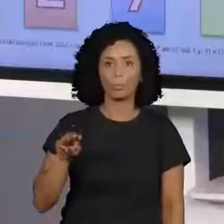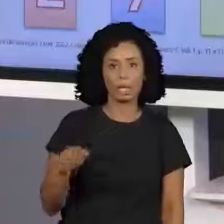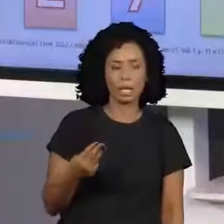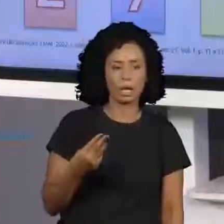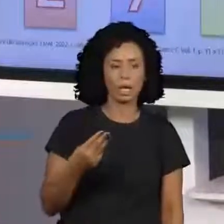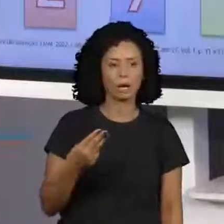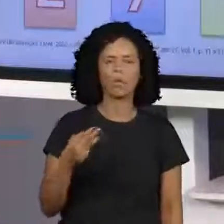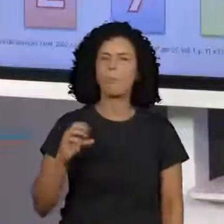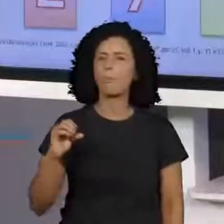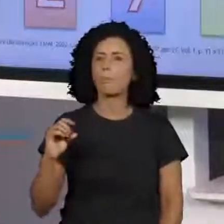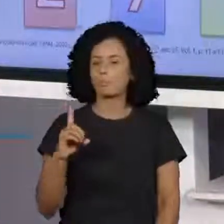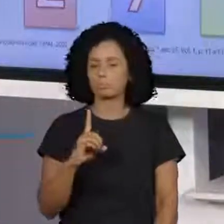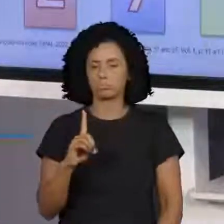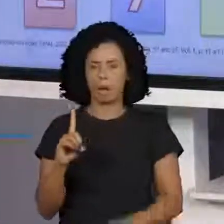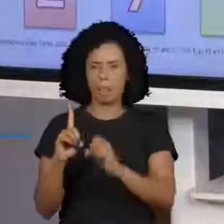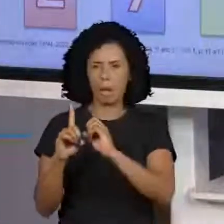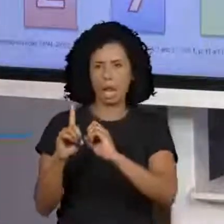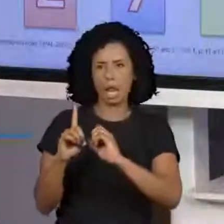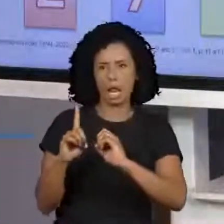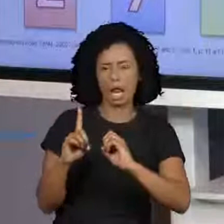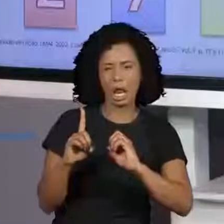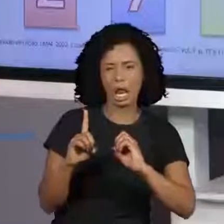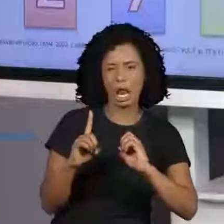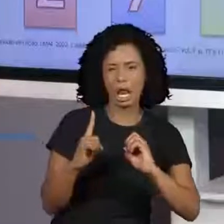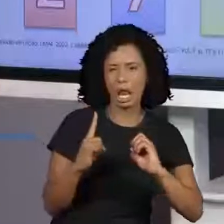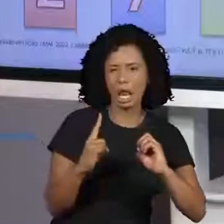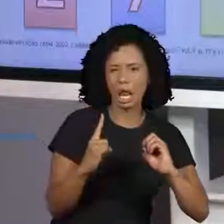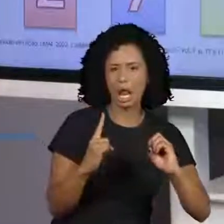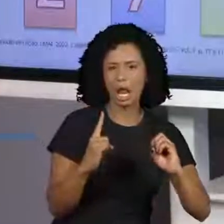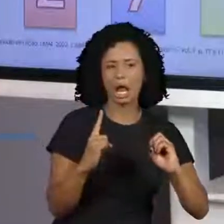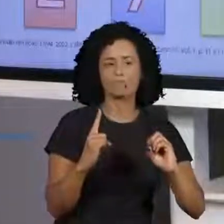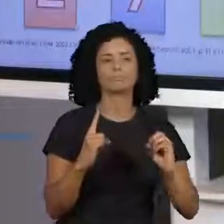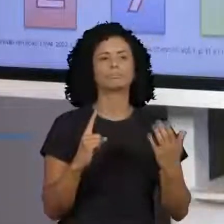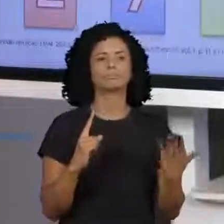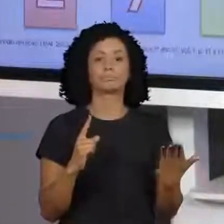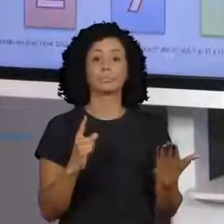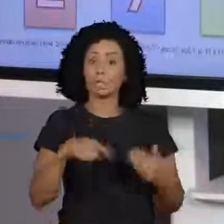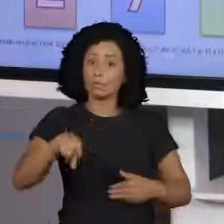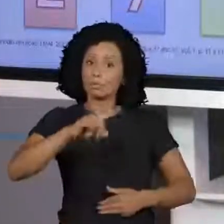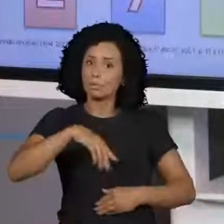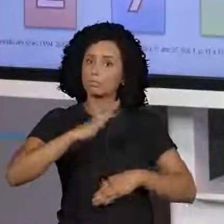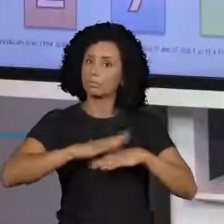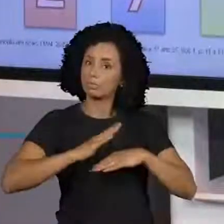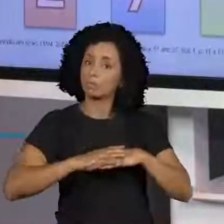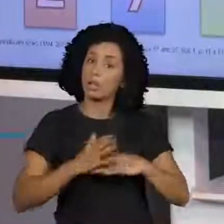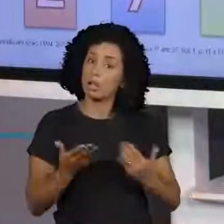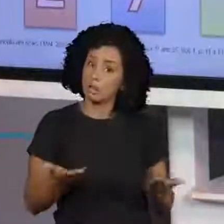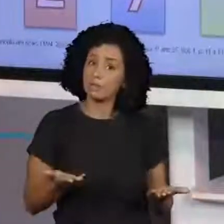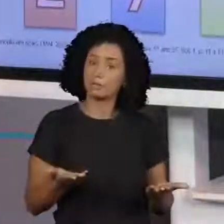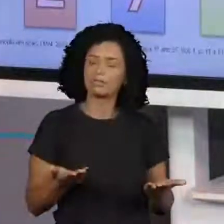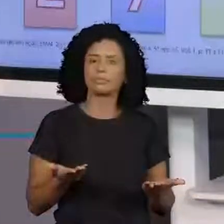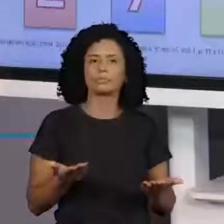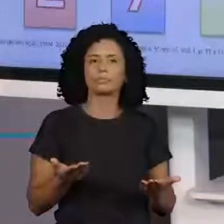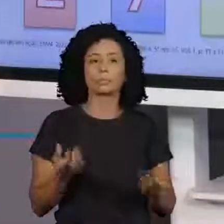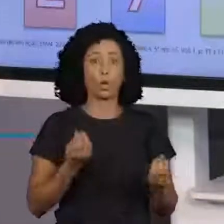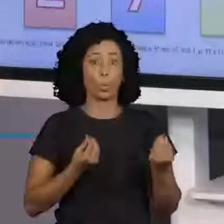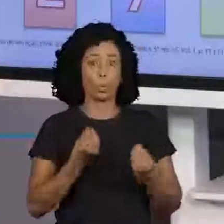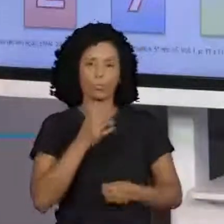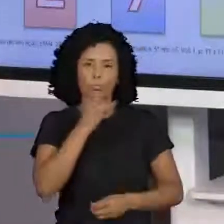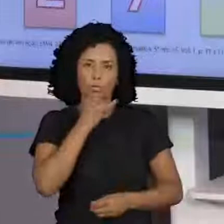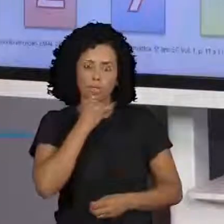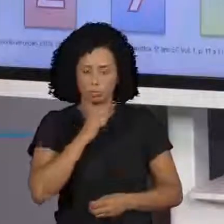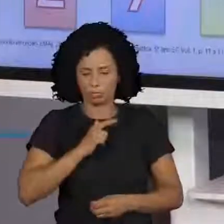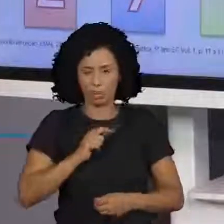E aí vocês vão trabalhar, nós vamos trabalhar com isso. Cada lugar do nosso